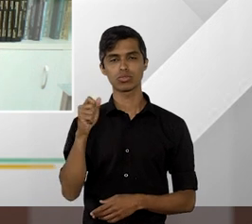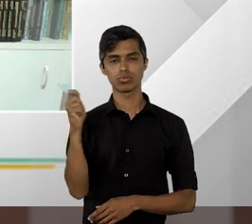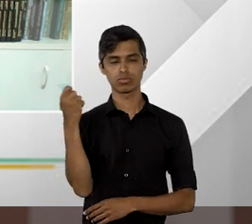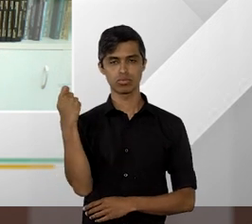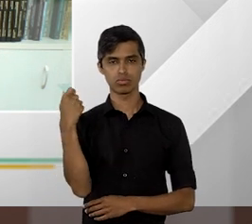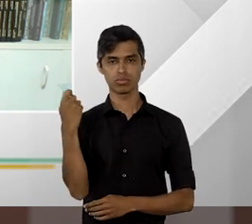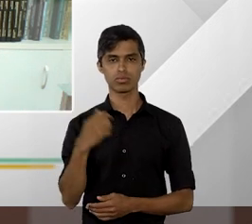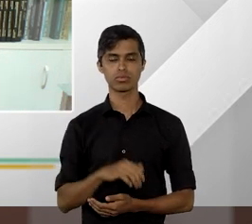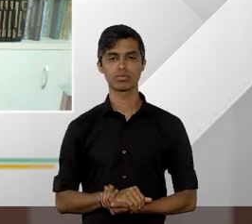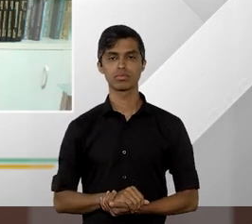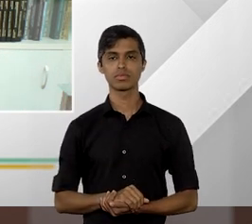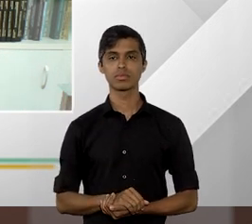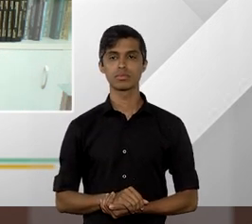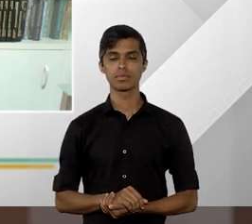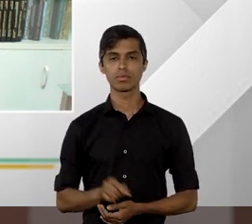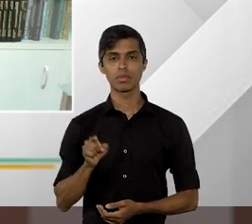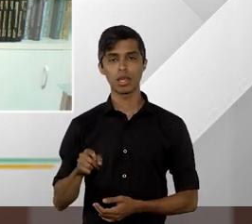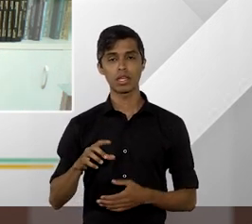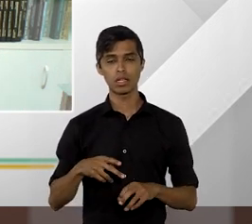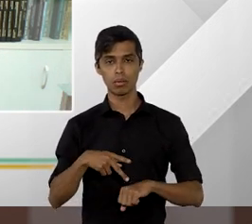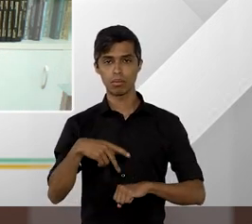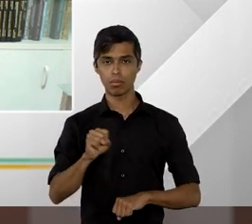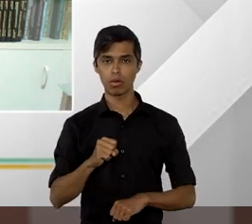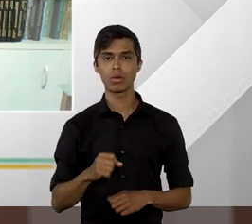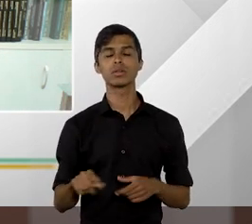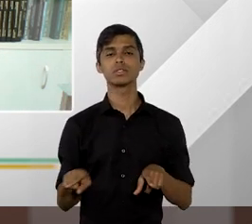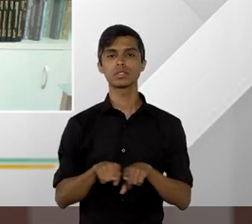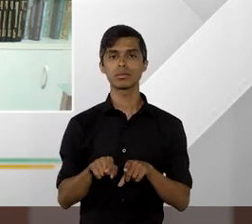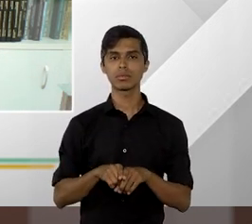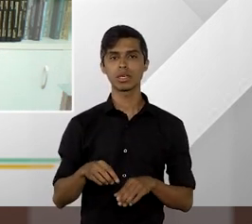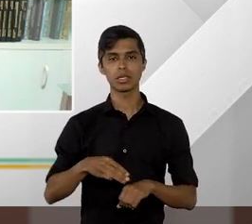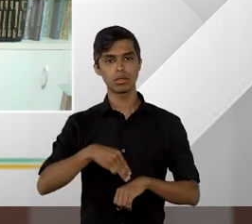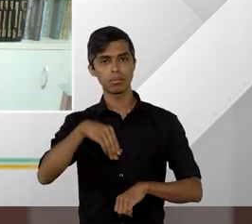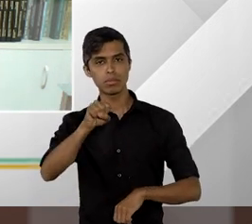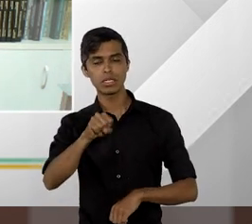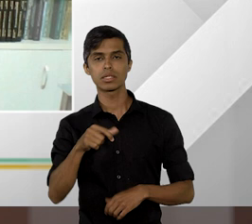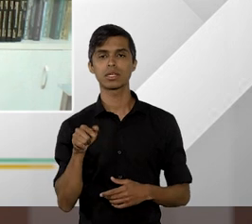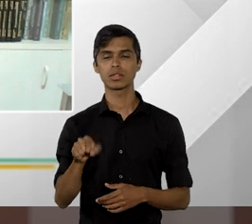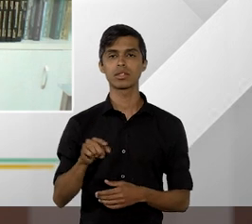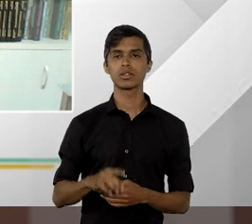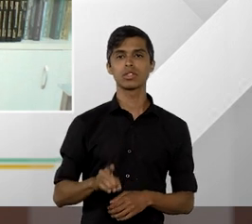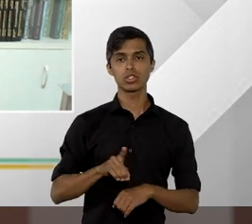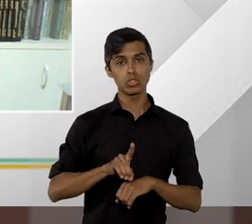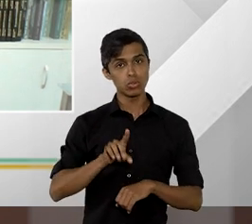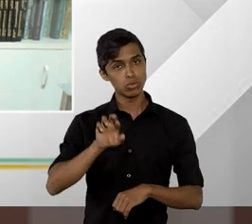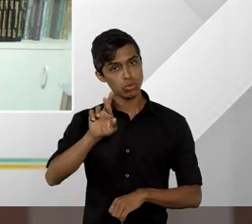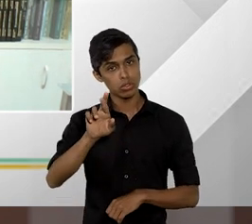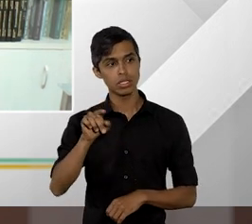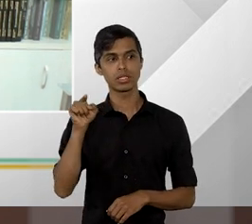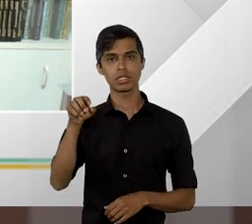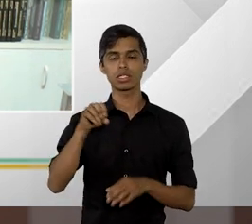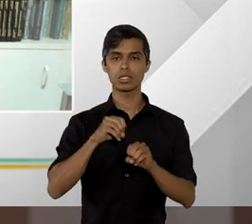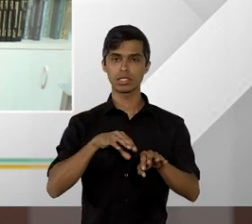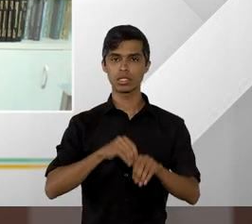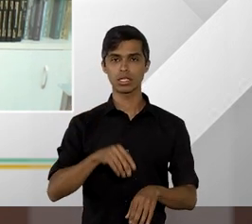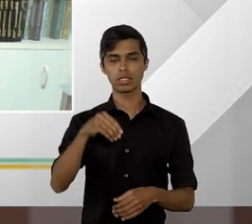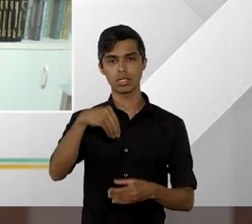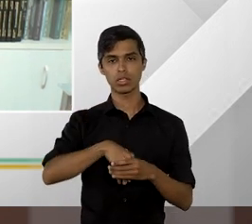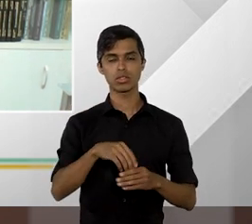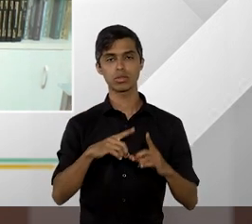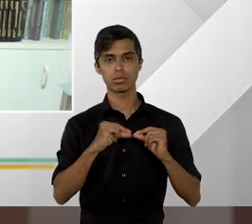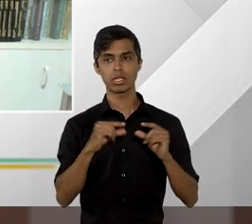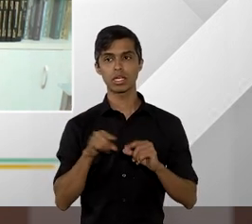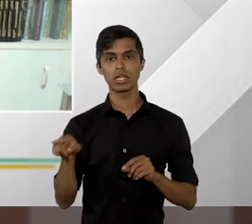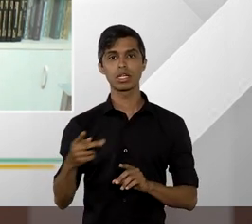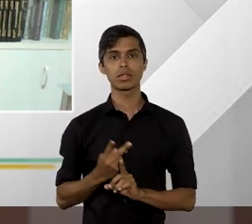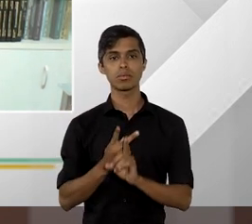professor na graduação, na pós-graduação, no mestrado e no doutorado de Instituição de Ensino em Brasília. Ele também é